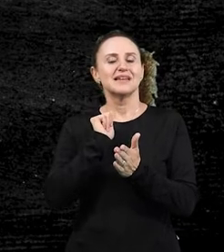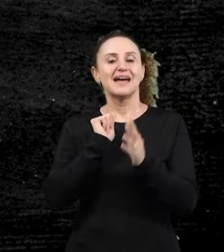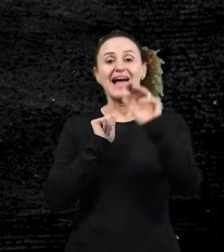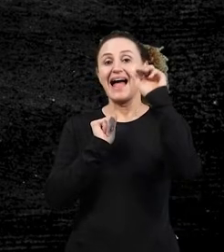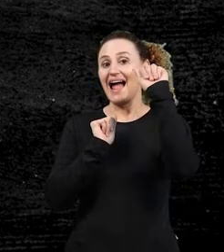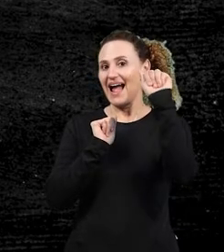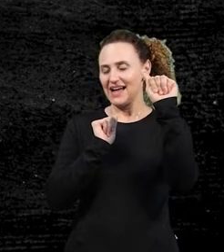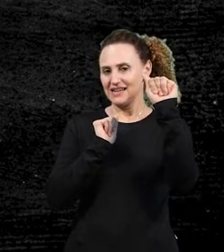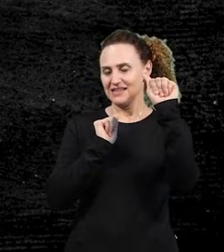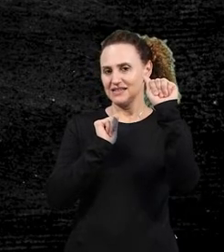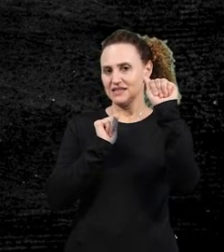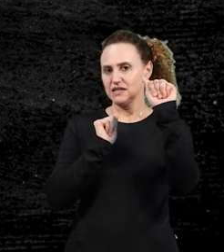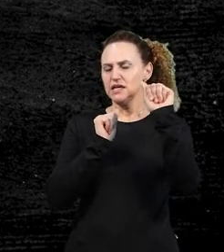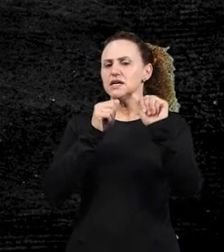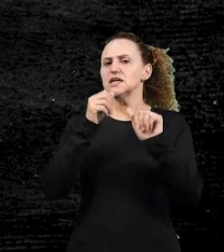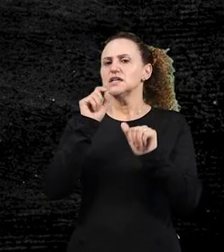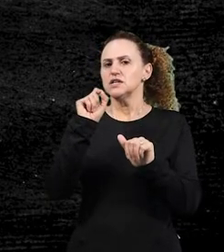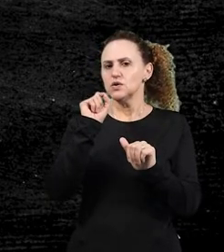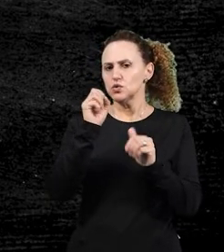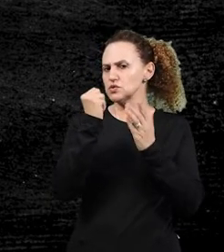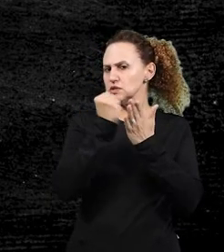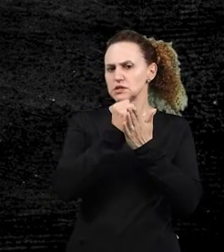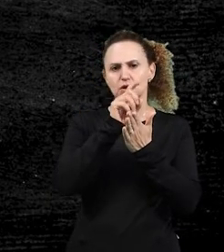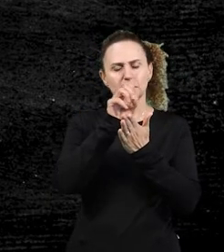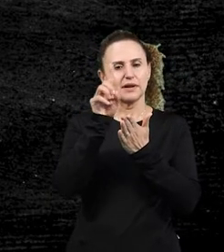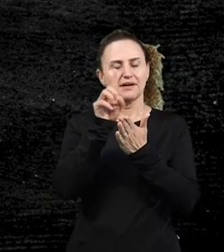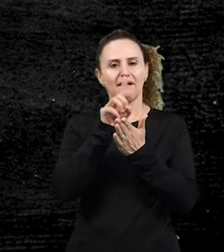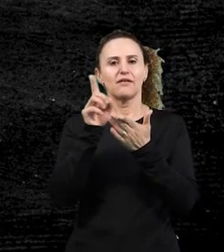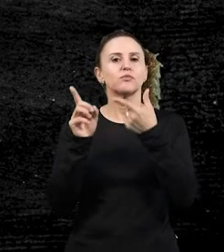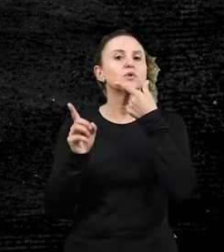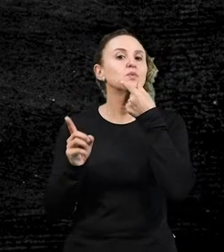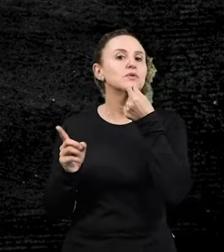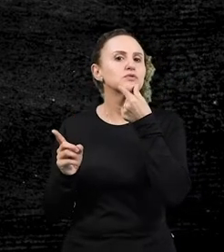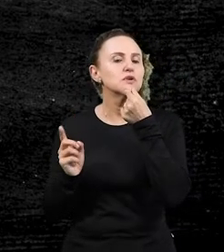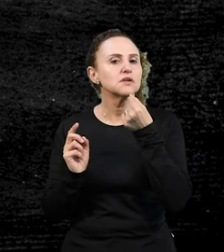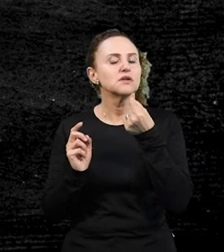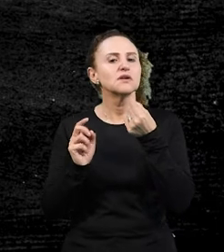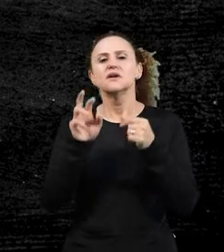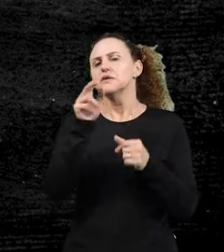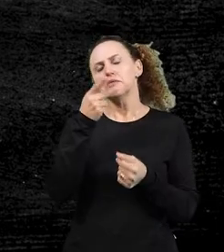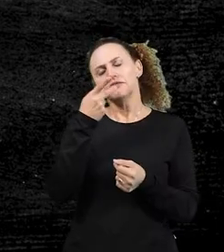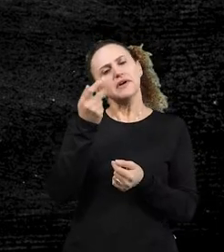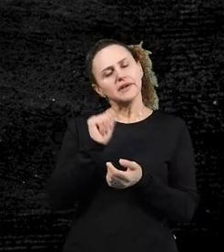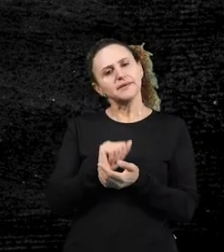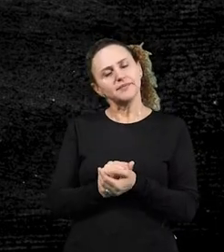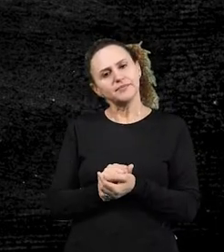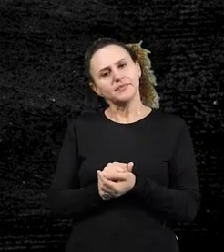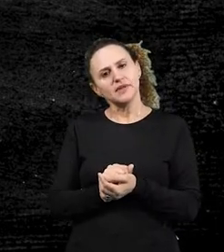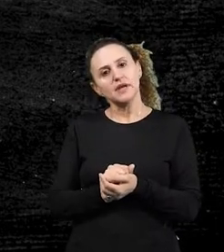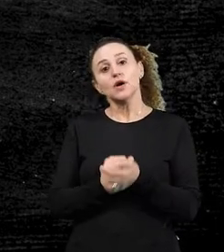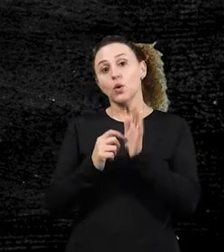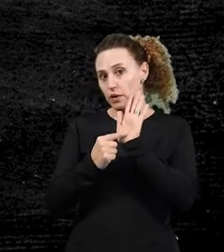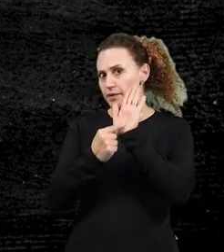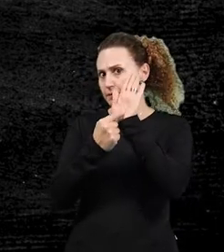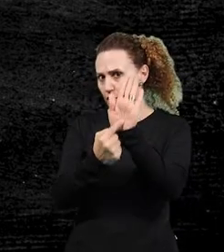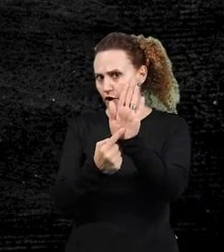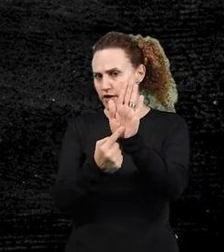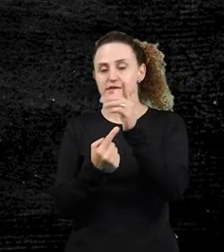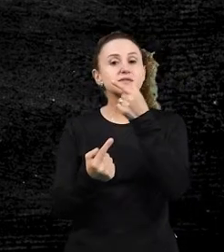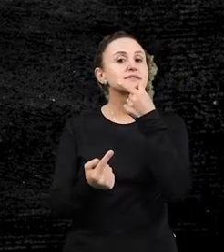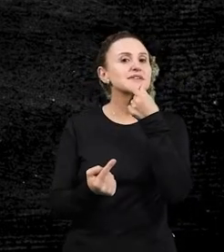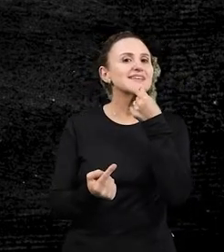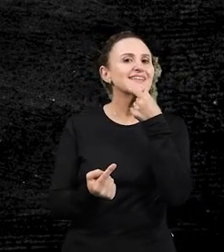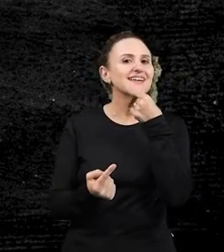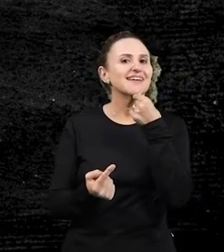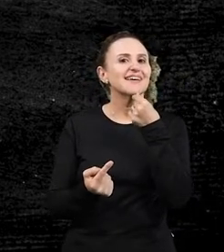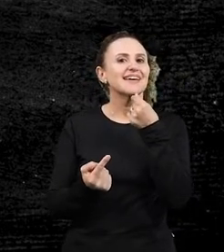A e de formas não marcadas para o masculino. Então, como eu disse para vocês, o que caracteriza o masculino é a